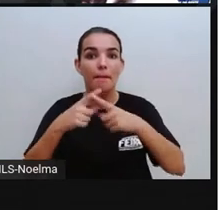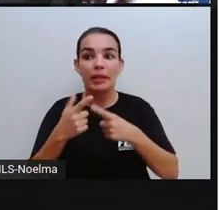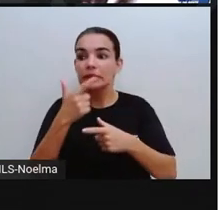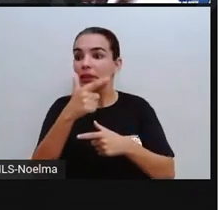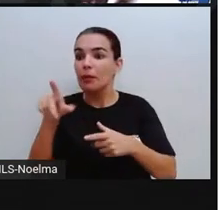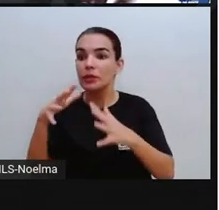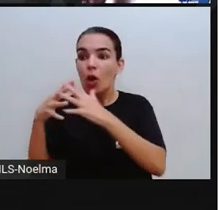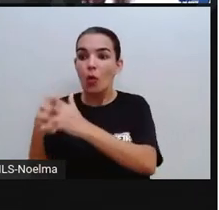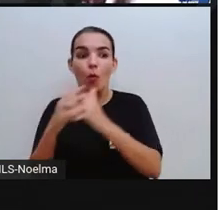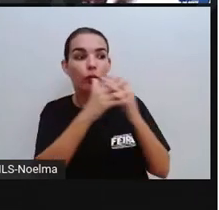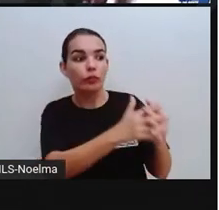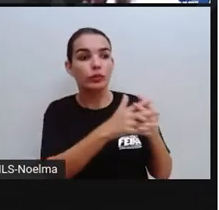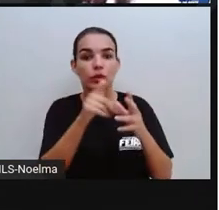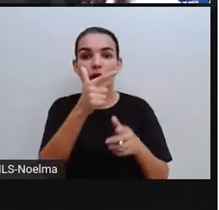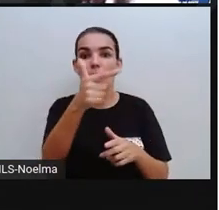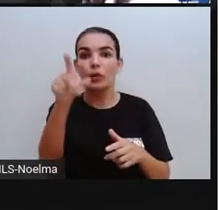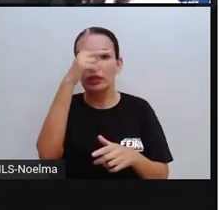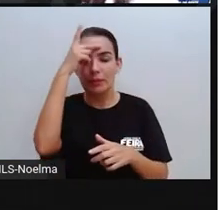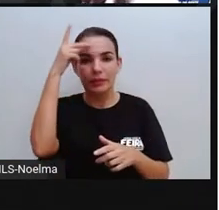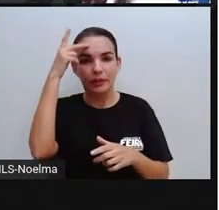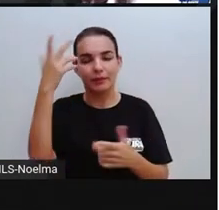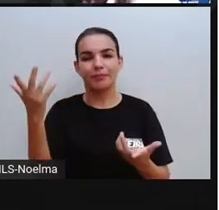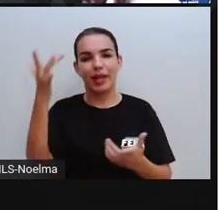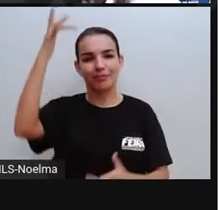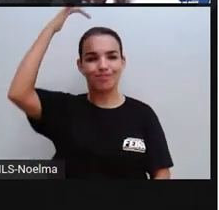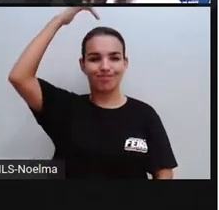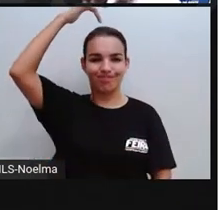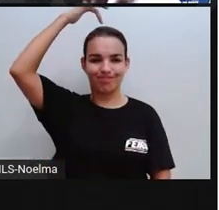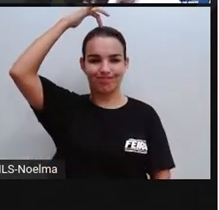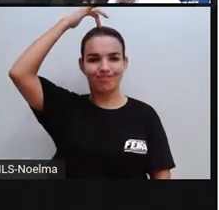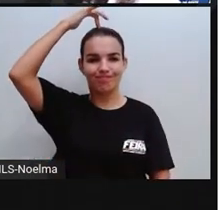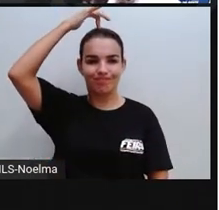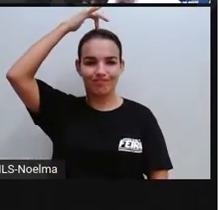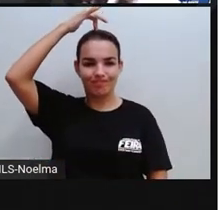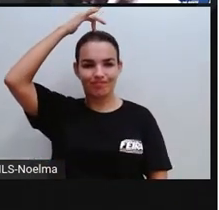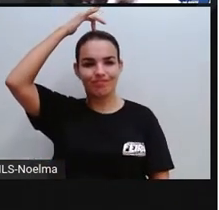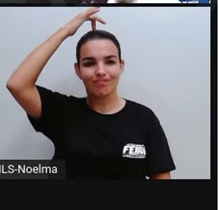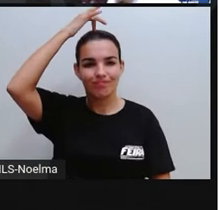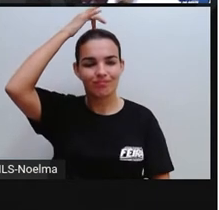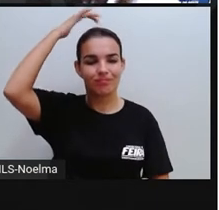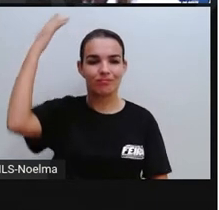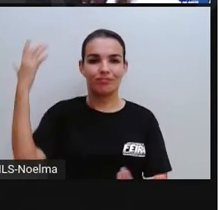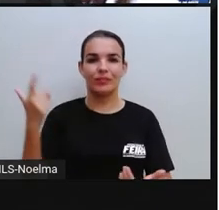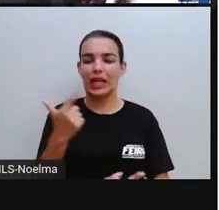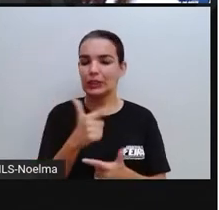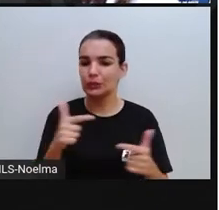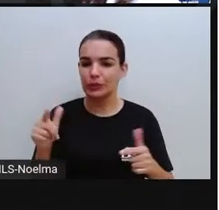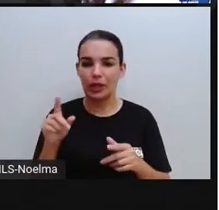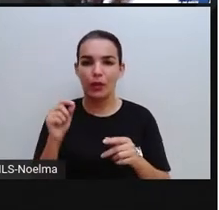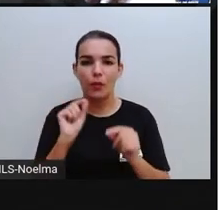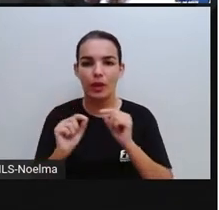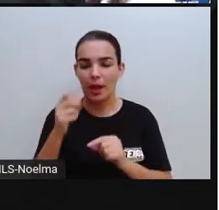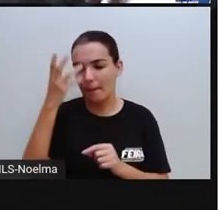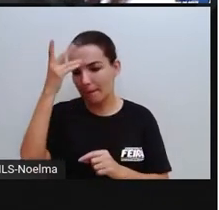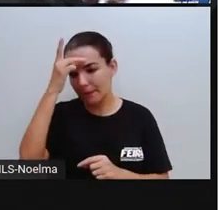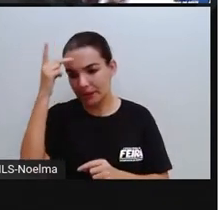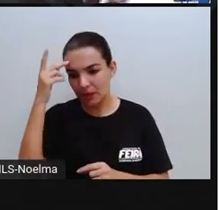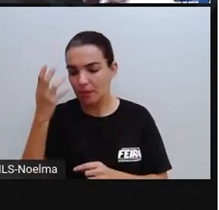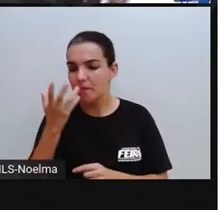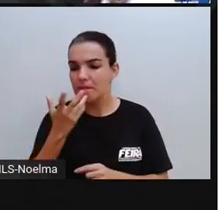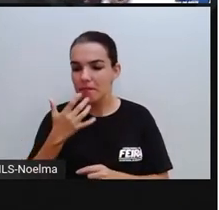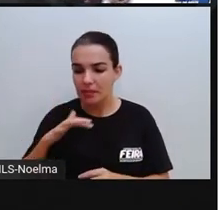outra pessoa, uma pessoa inocente, né, que não era a pessoa que agrediu e